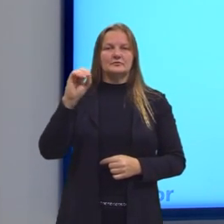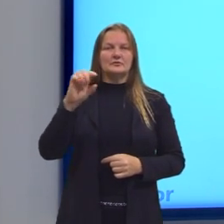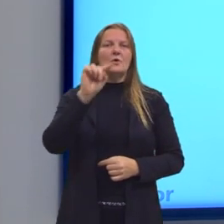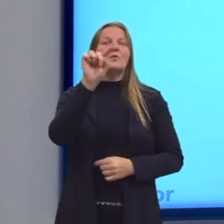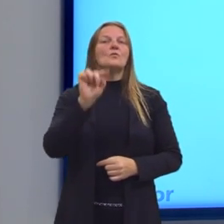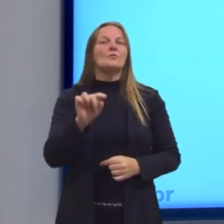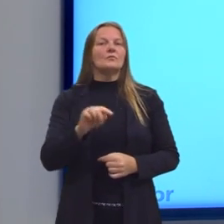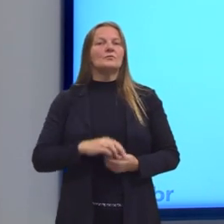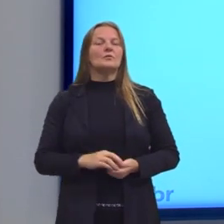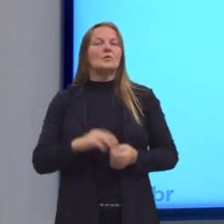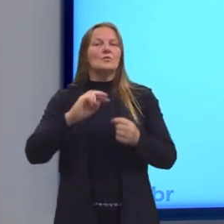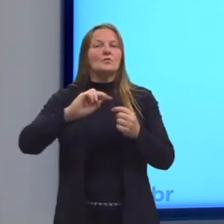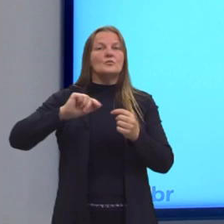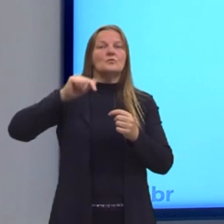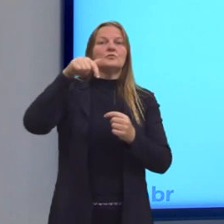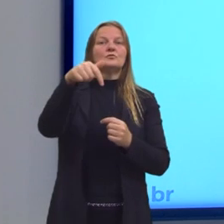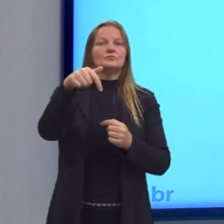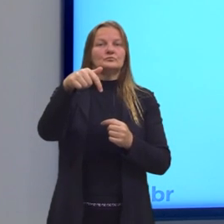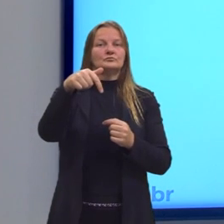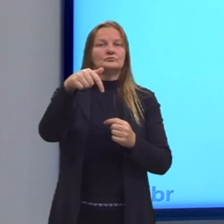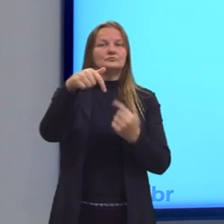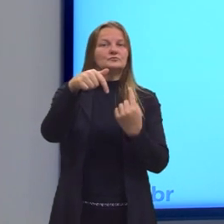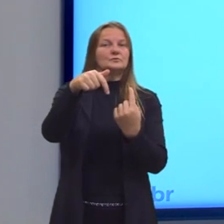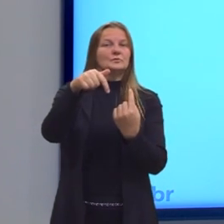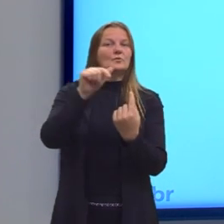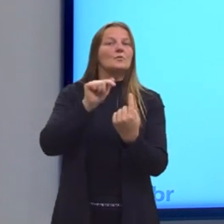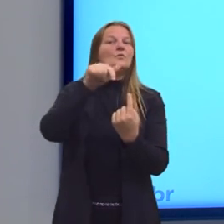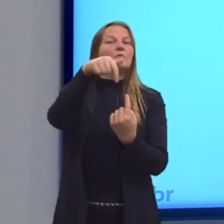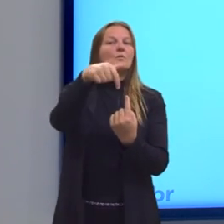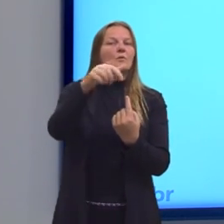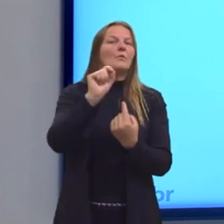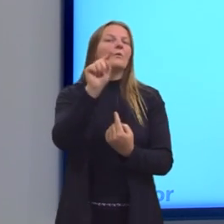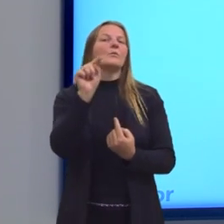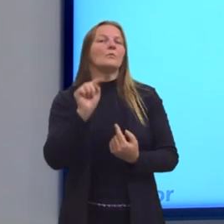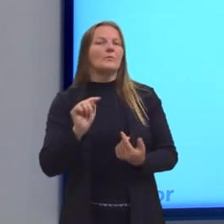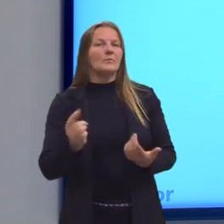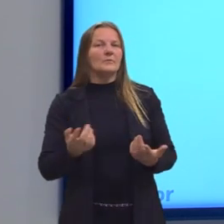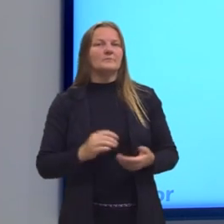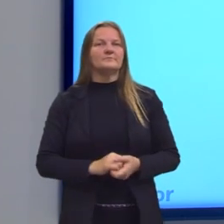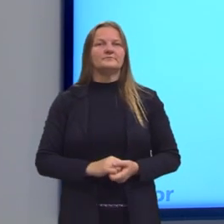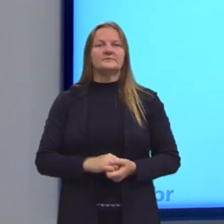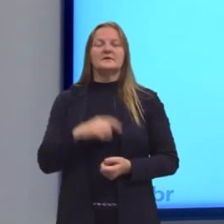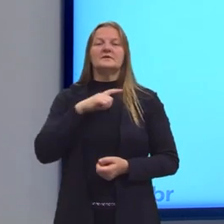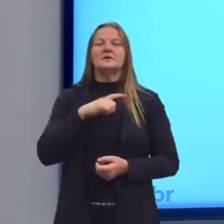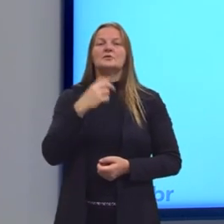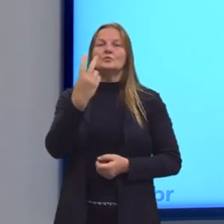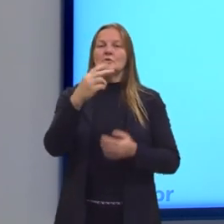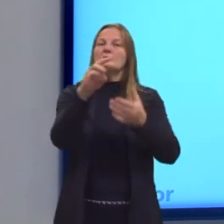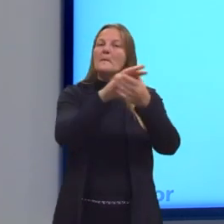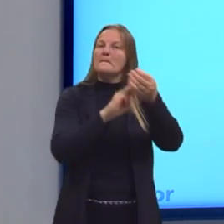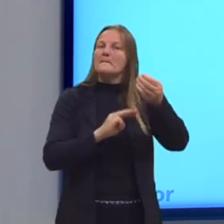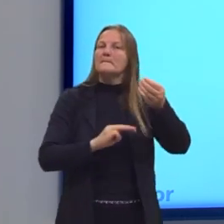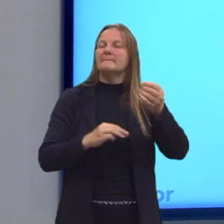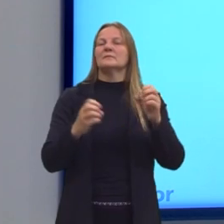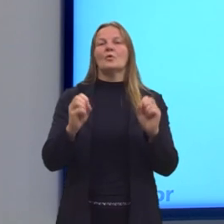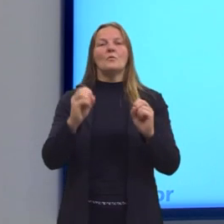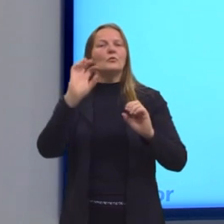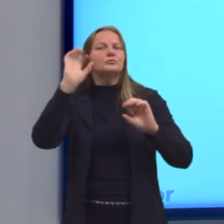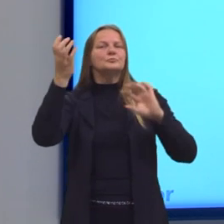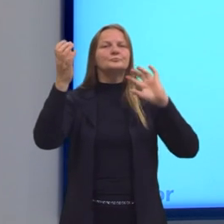valor de Φ⁷? Eu trouxe para vocês dois métodos de resolução.